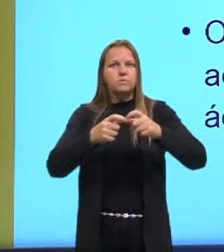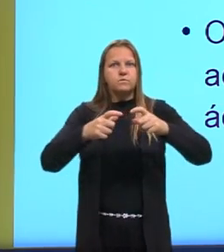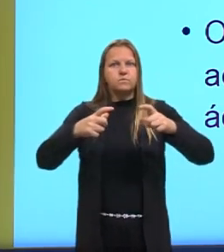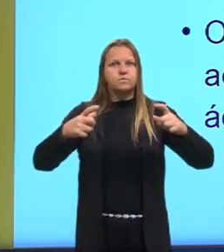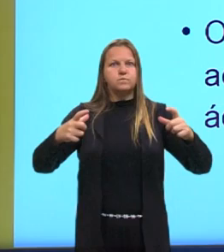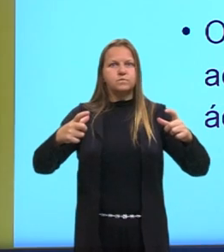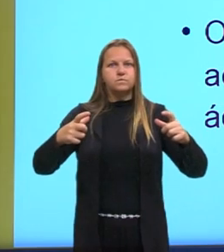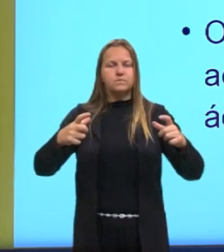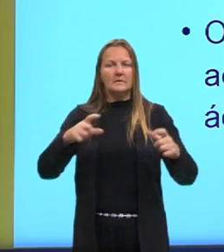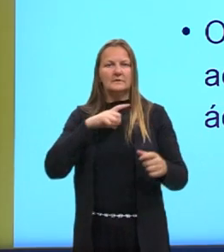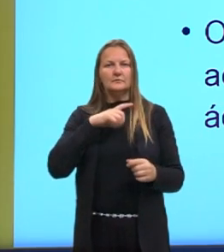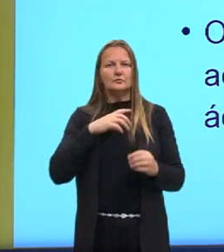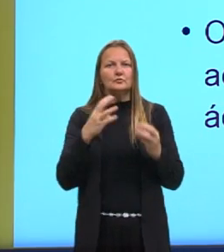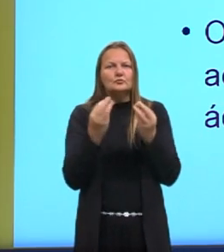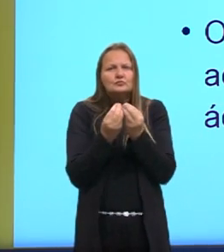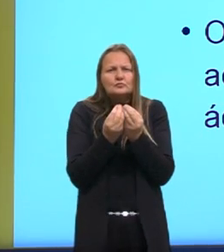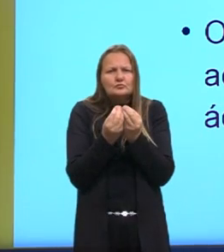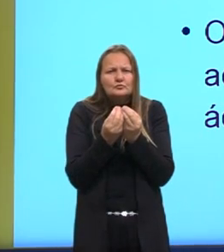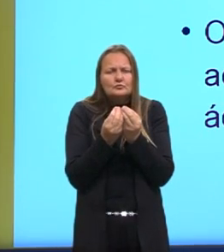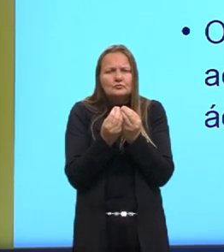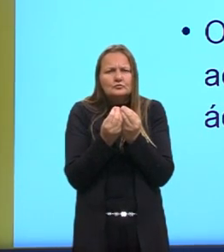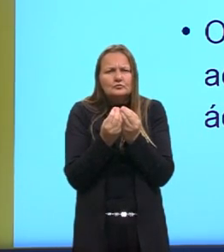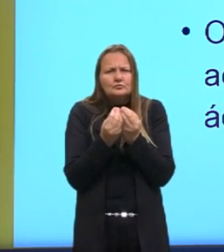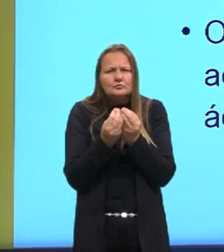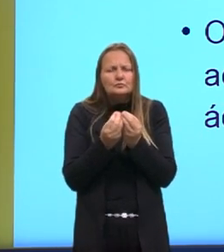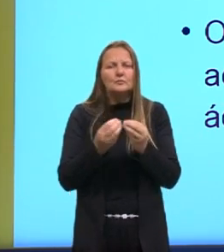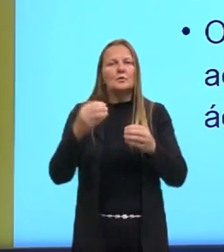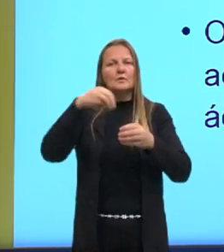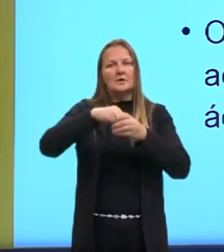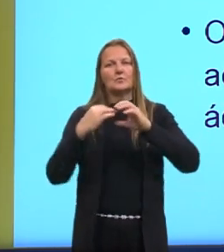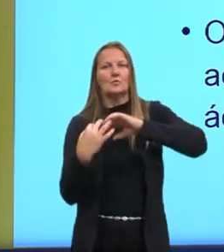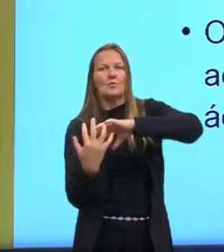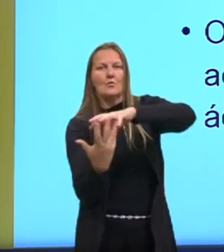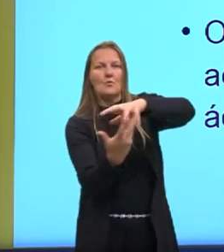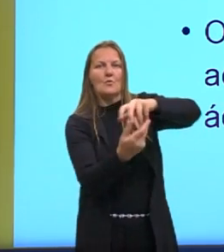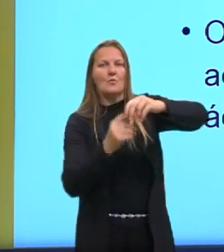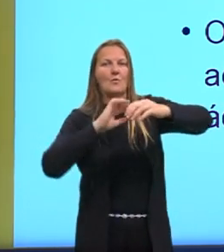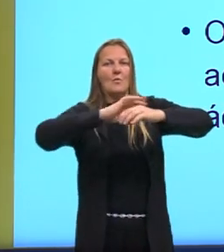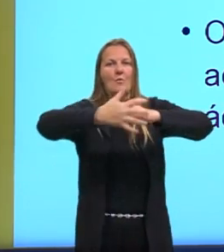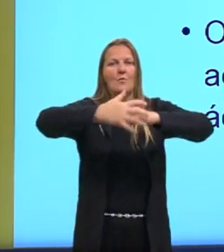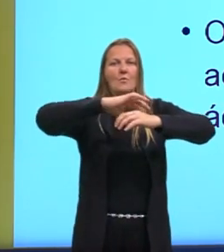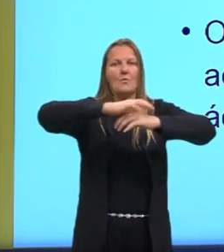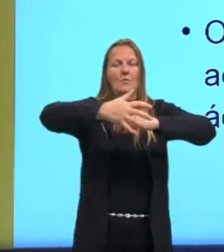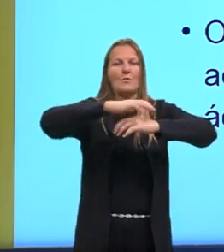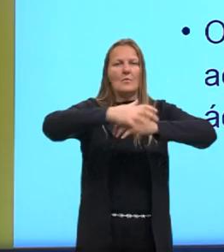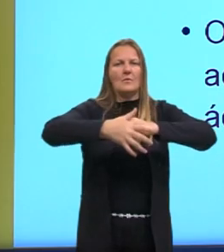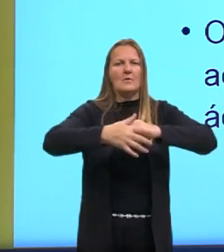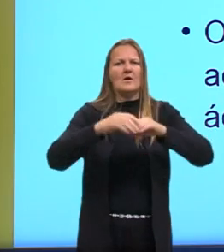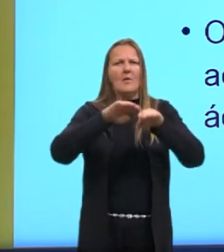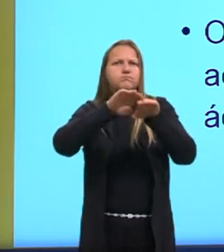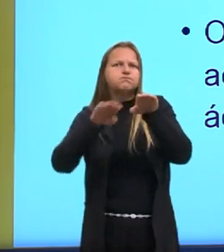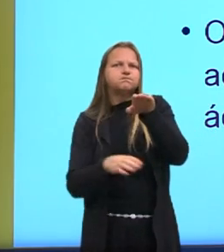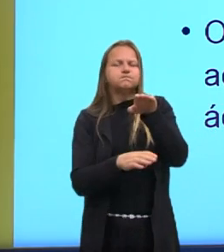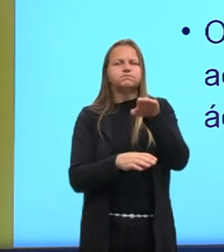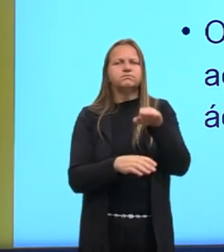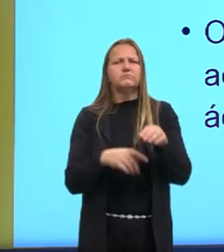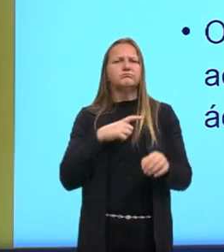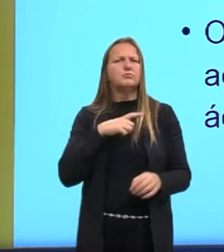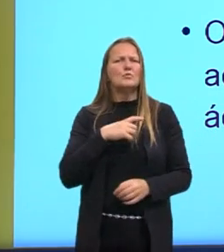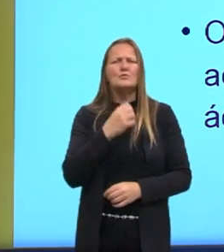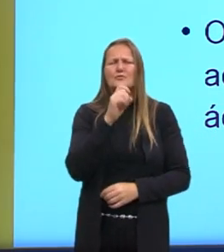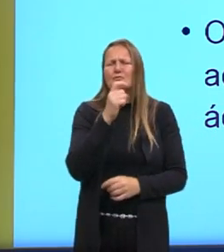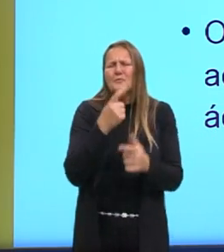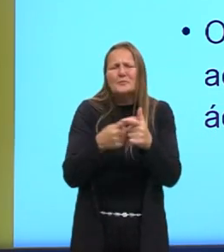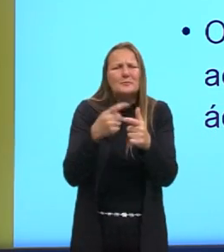então, da concentração desse elemento na atmosfera acarreta, então, o aumento de desastres, vários desastres ambientais.